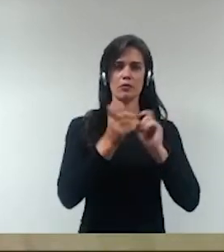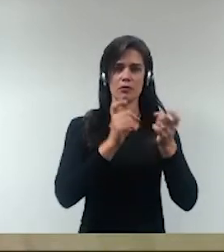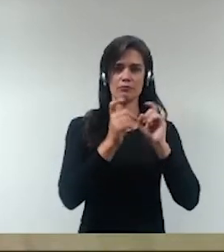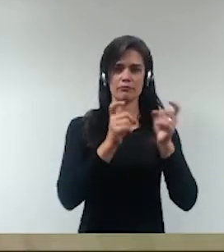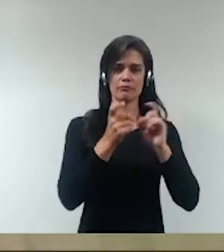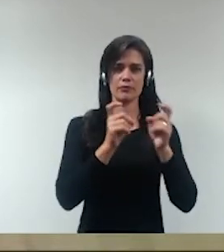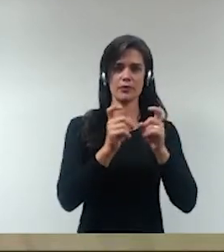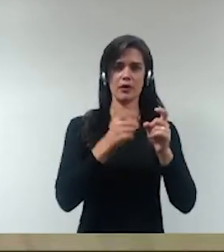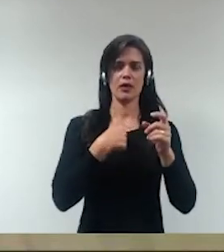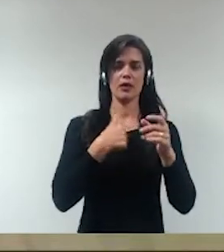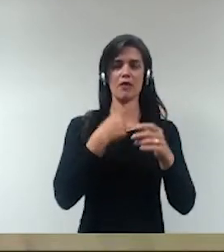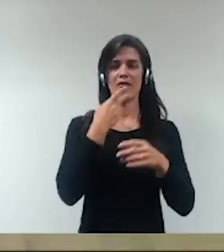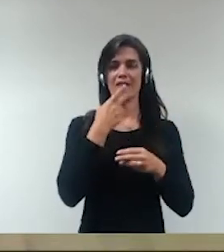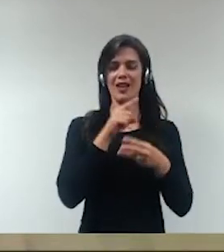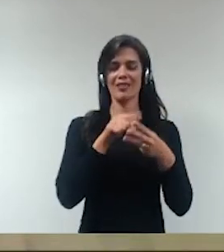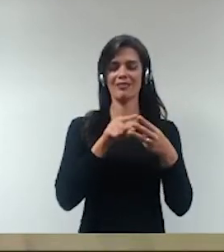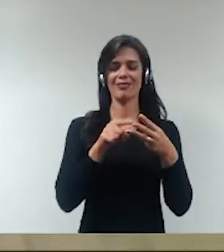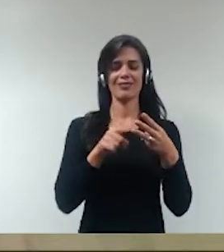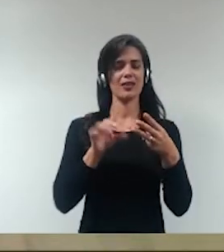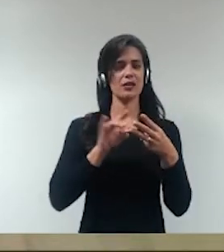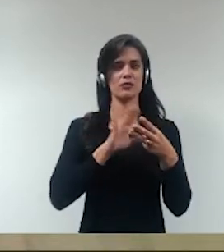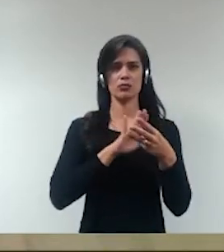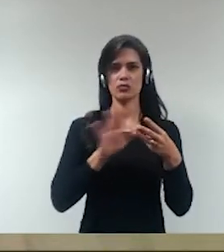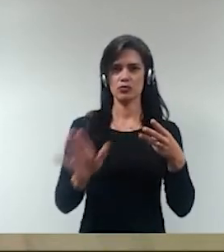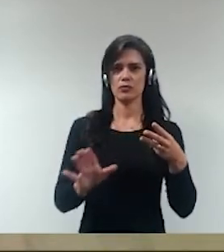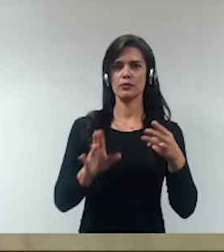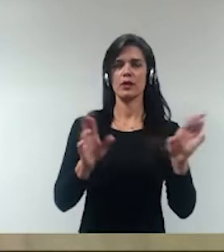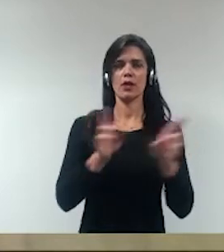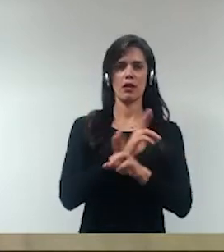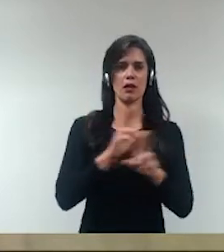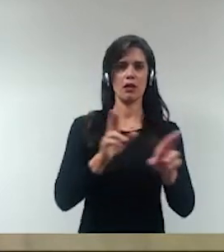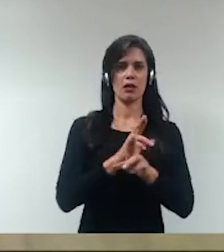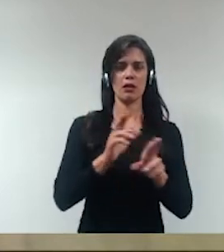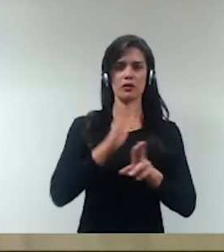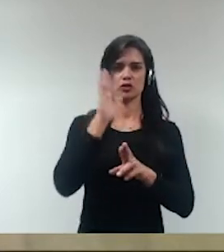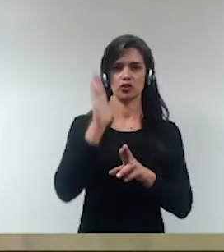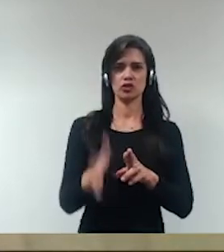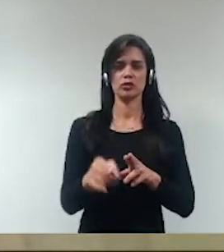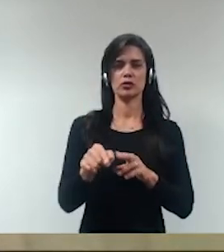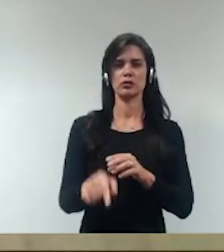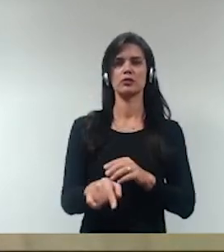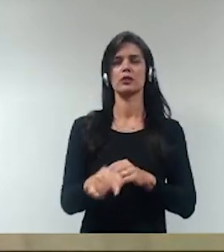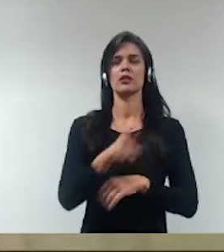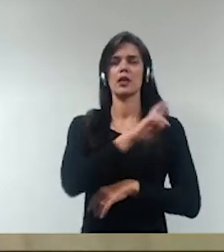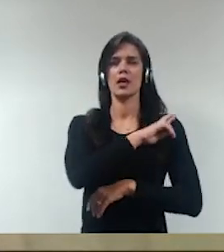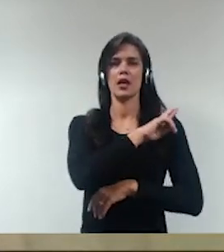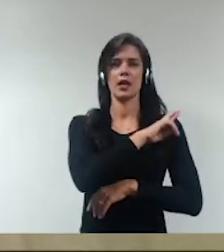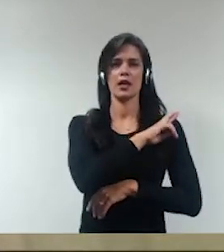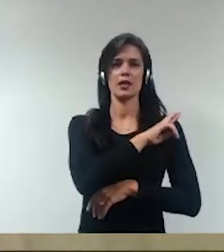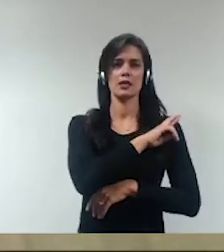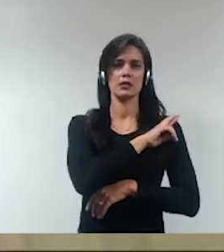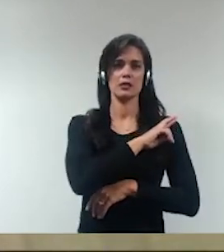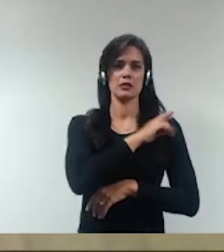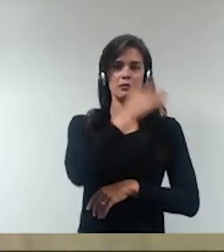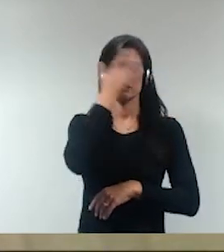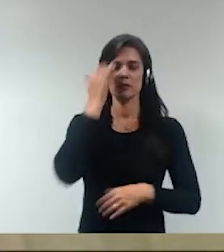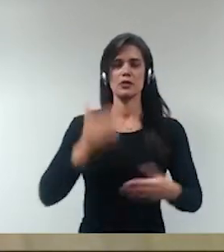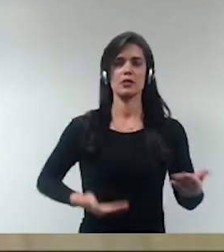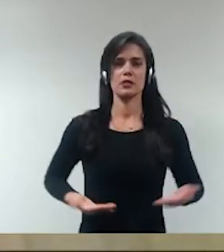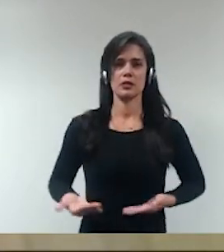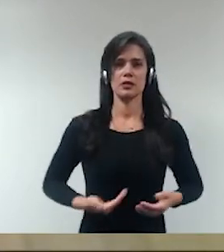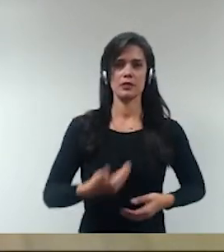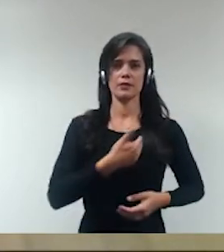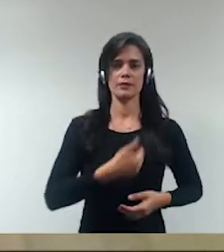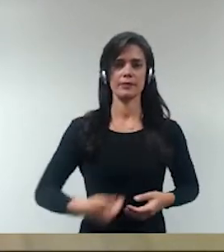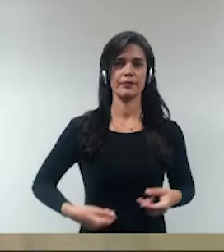que são os mais diretamente relacionados à questão da responsabilidade dos agentes públicos. Nós temos aí